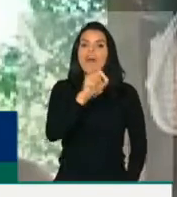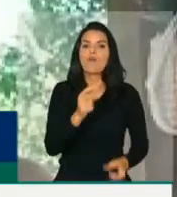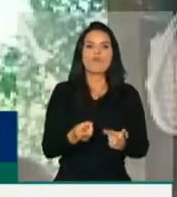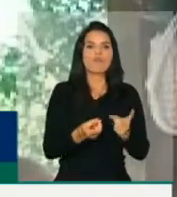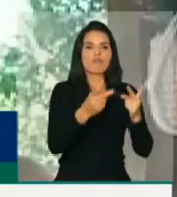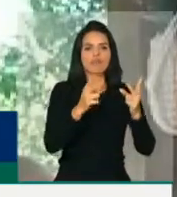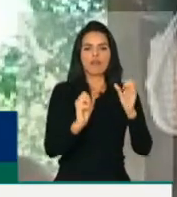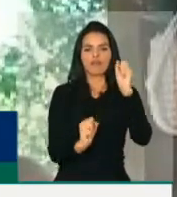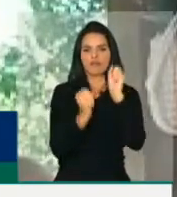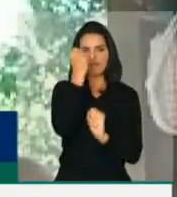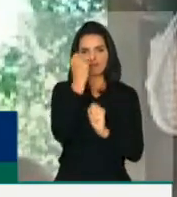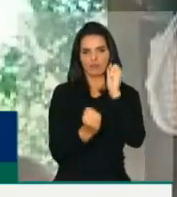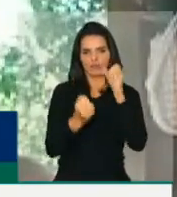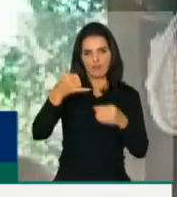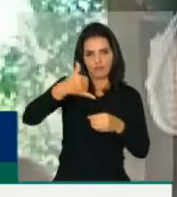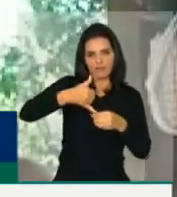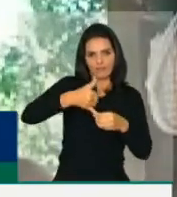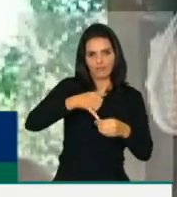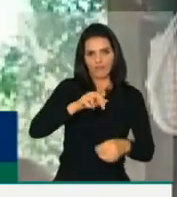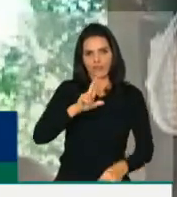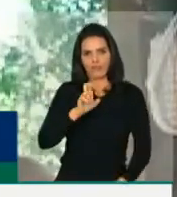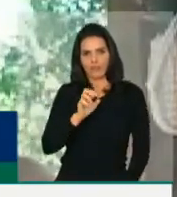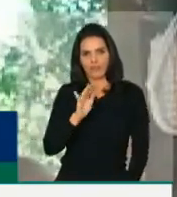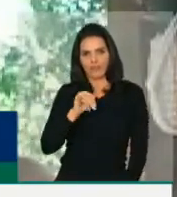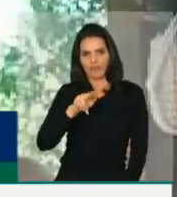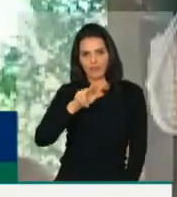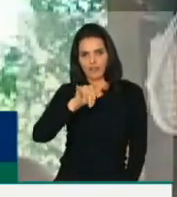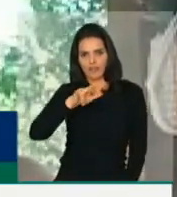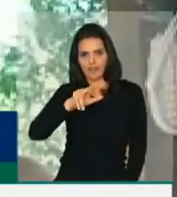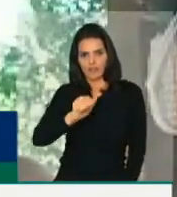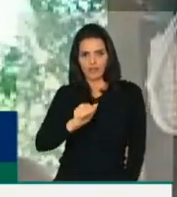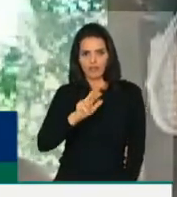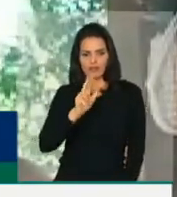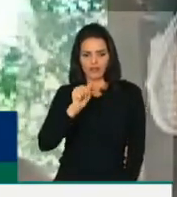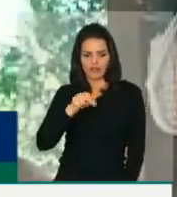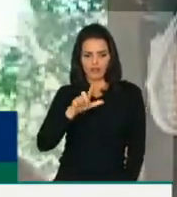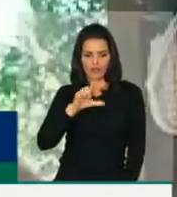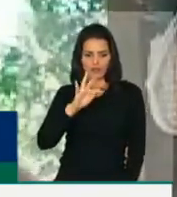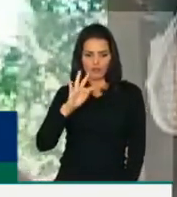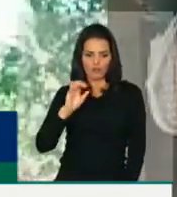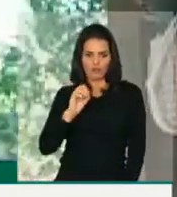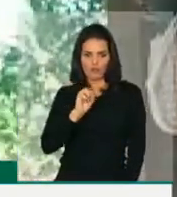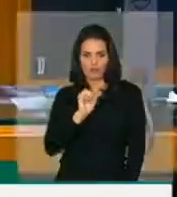Fualbes. Minha solidariedade aos petroleiros de todo o Brasil e da Bahia. Obrigado, deputada.